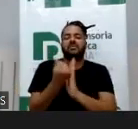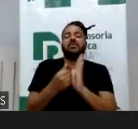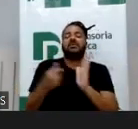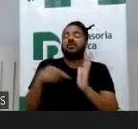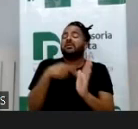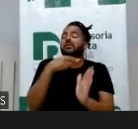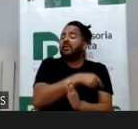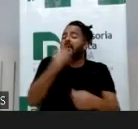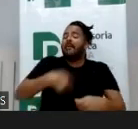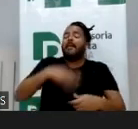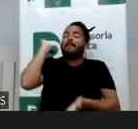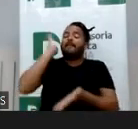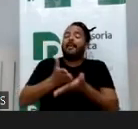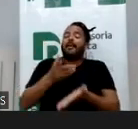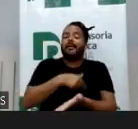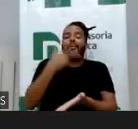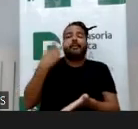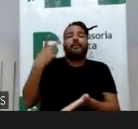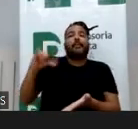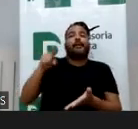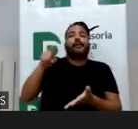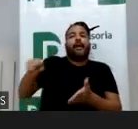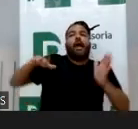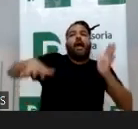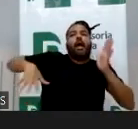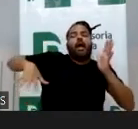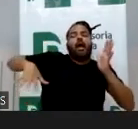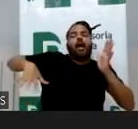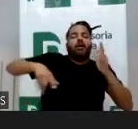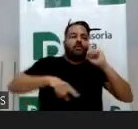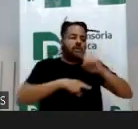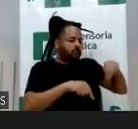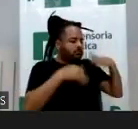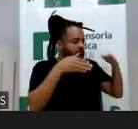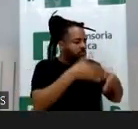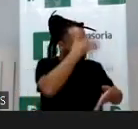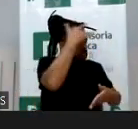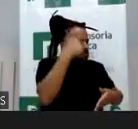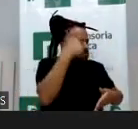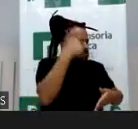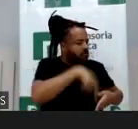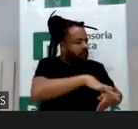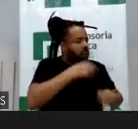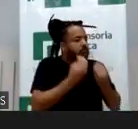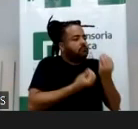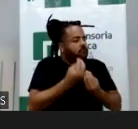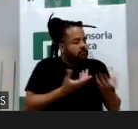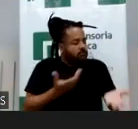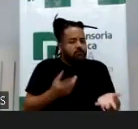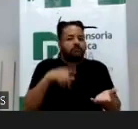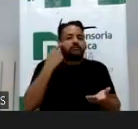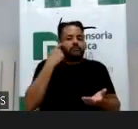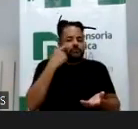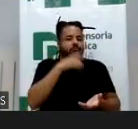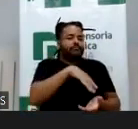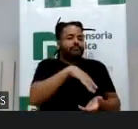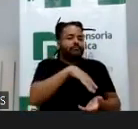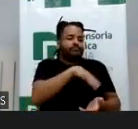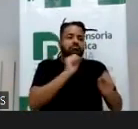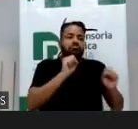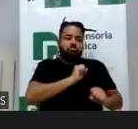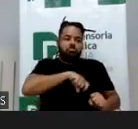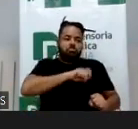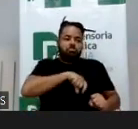botar a culpa no pai do funk enquanto não se olha aqui pro lado também. Tá? Porque ambos podem ser extremamente maléficos.